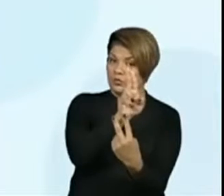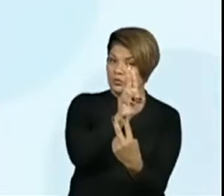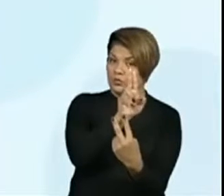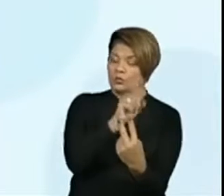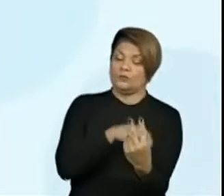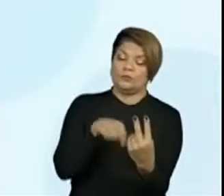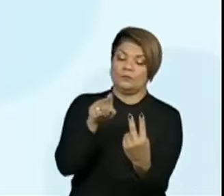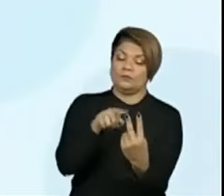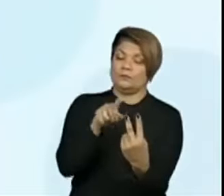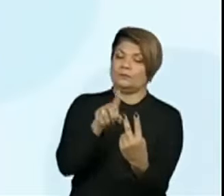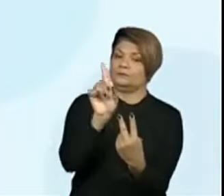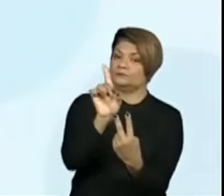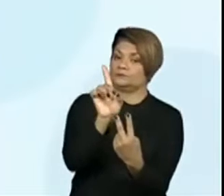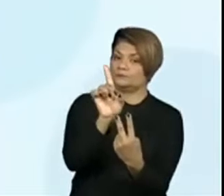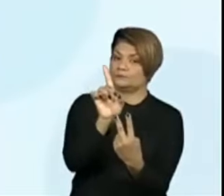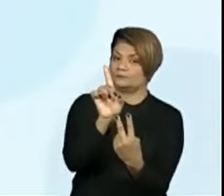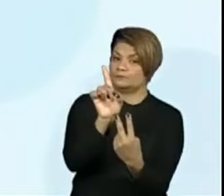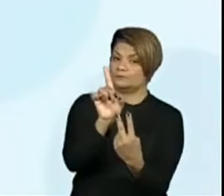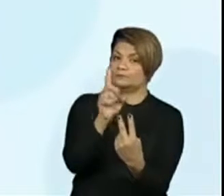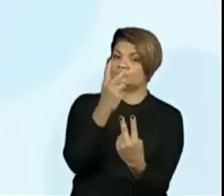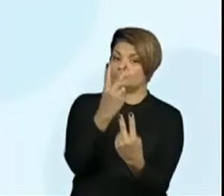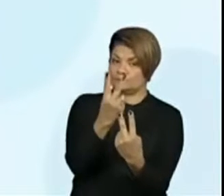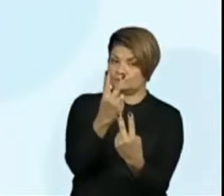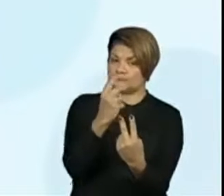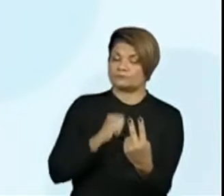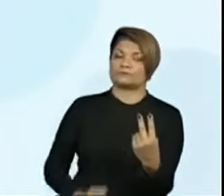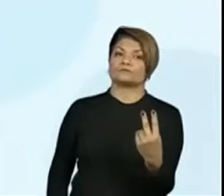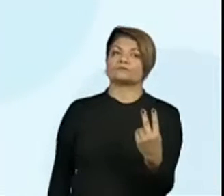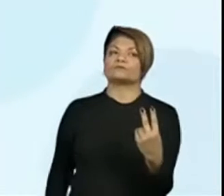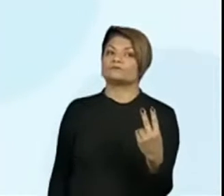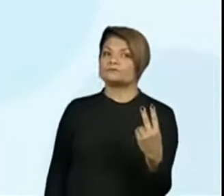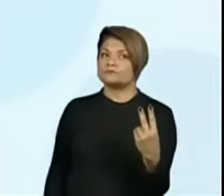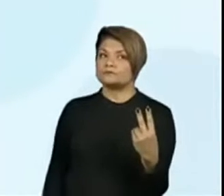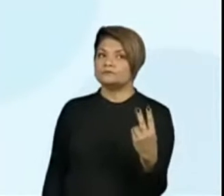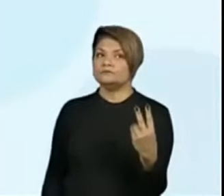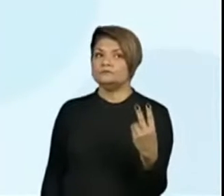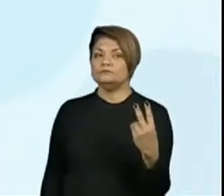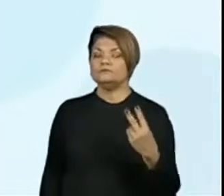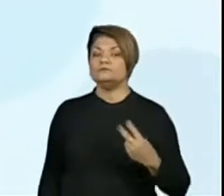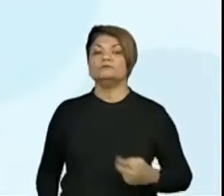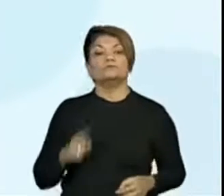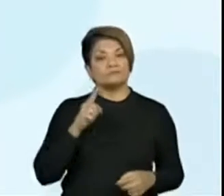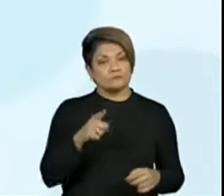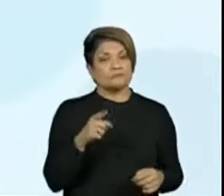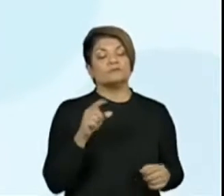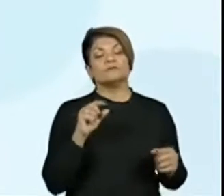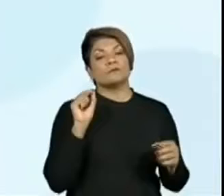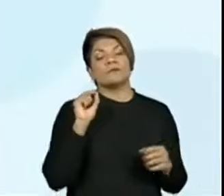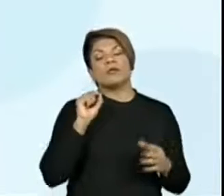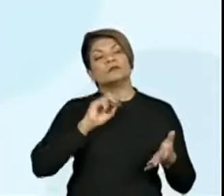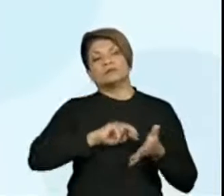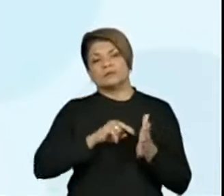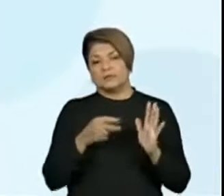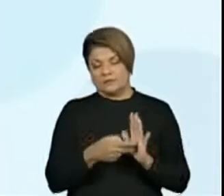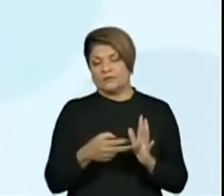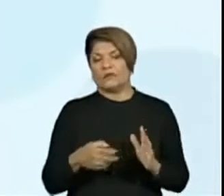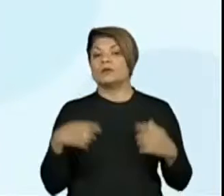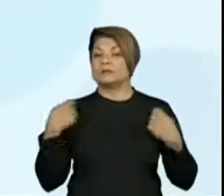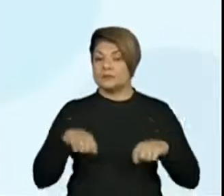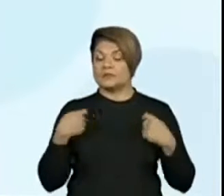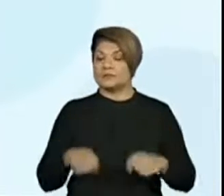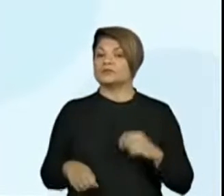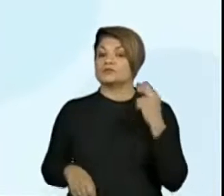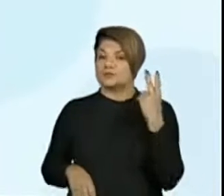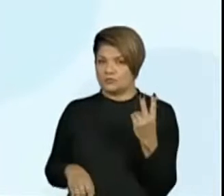algarismo na posição da dezena. Isso quer dizer que ele precisa de duas